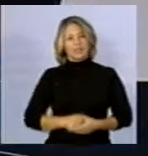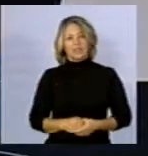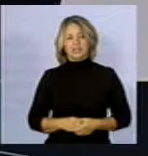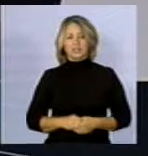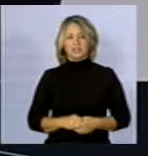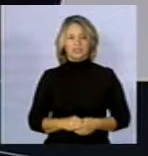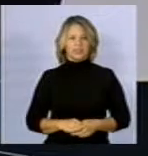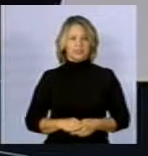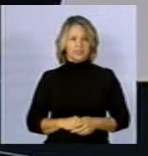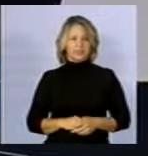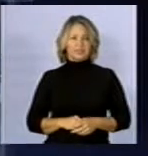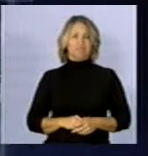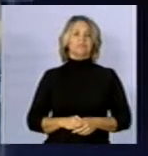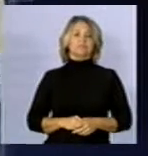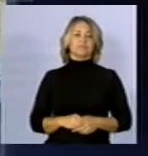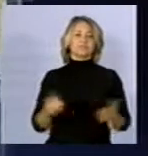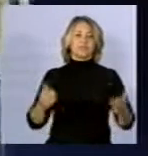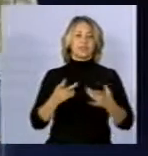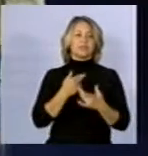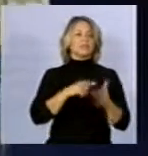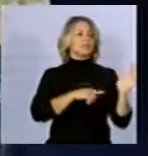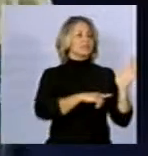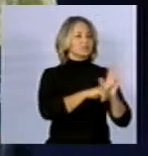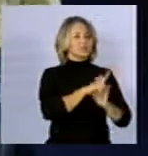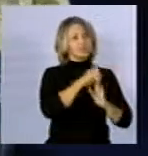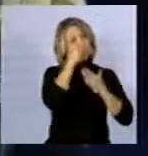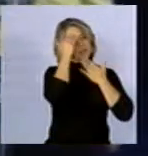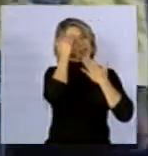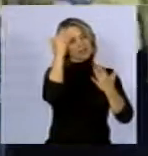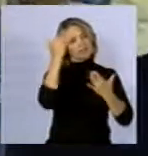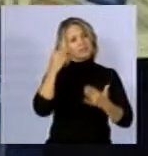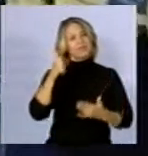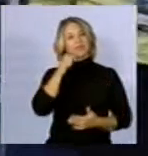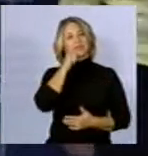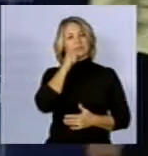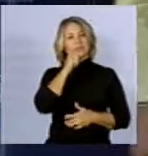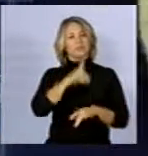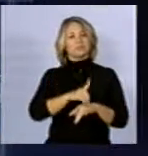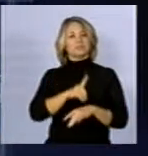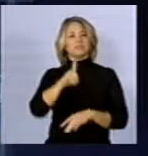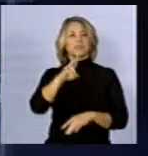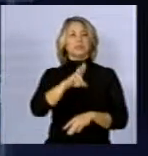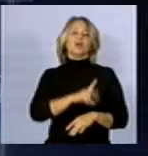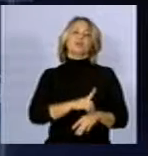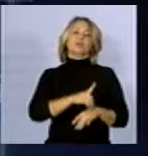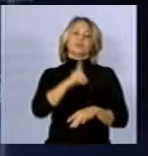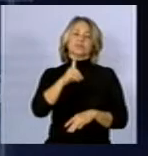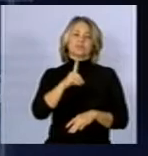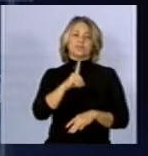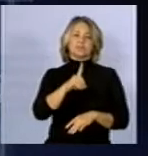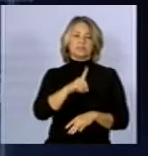Doutor Guizzi, gostaria de fazer alguma pergunta. Agradeço a doutora Obirani Barros Zotero. E ouviremos agora...